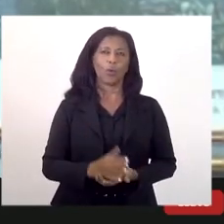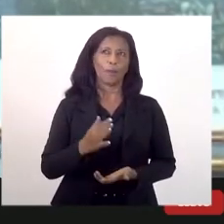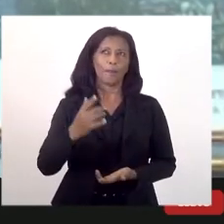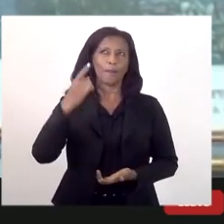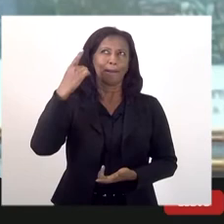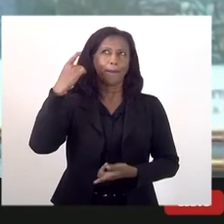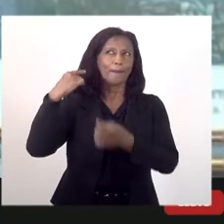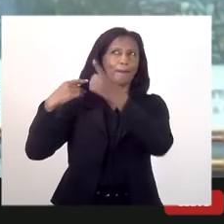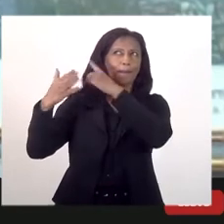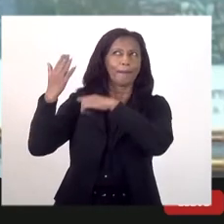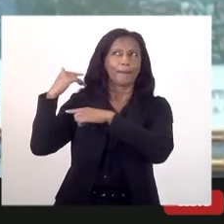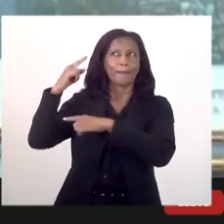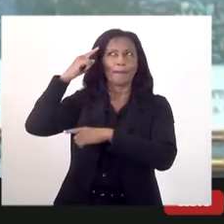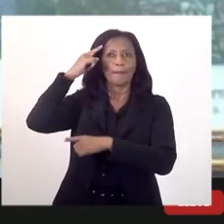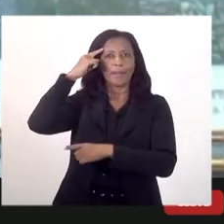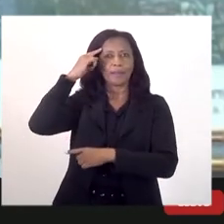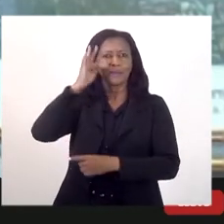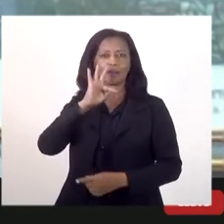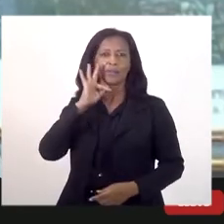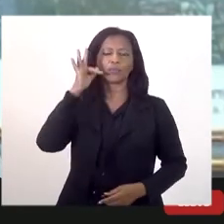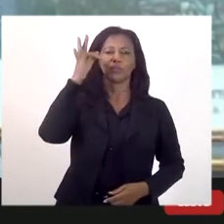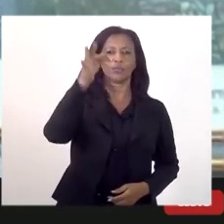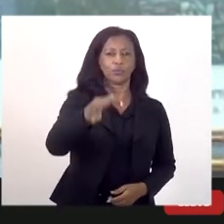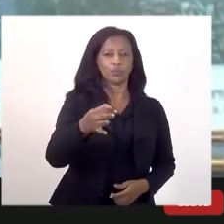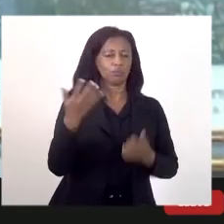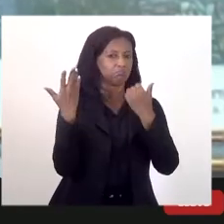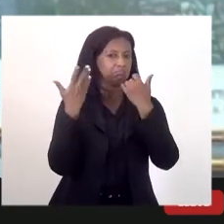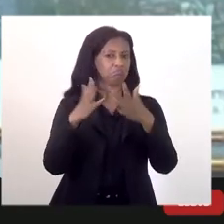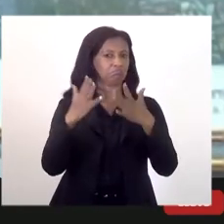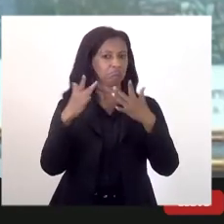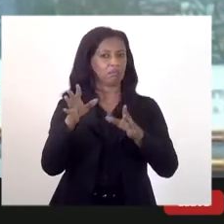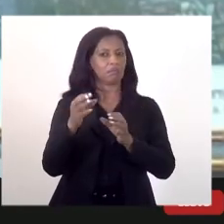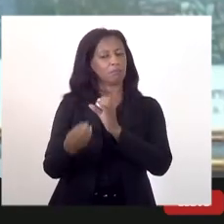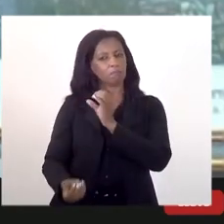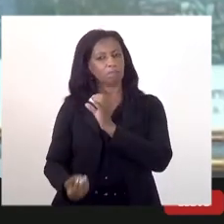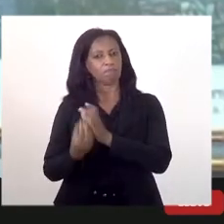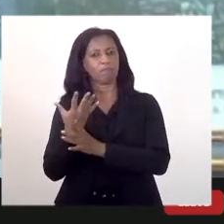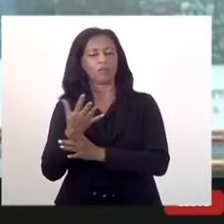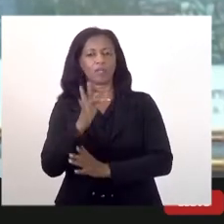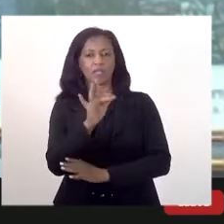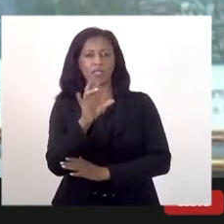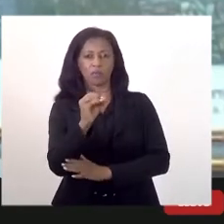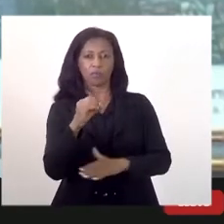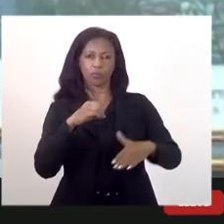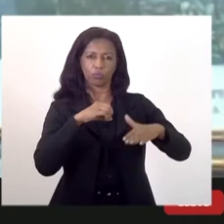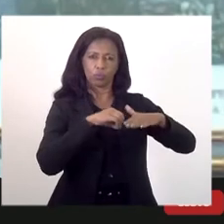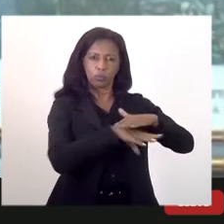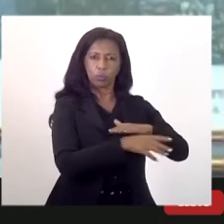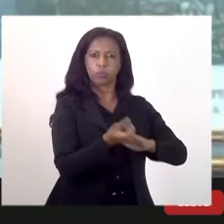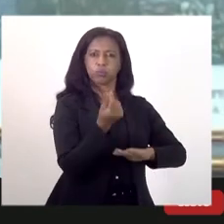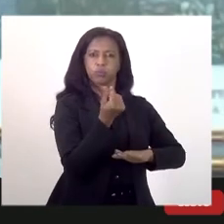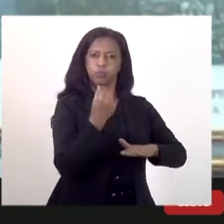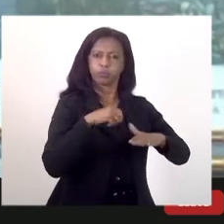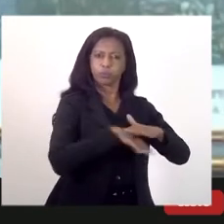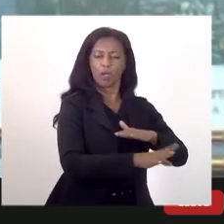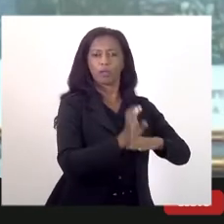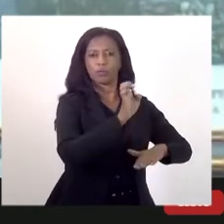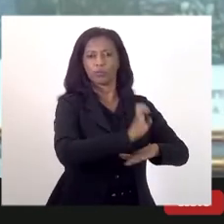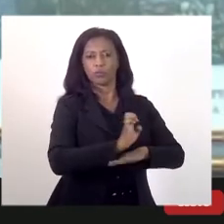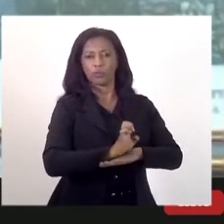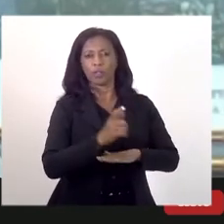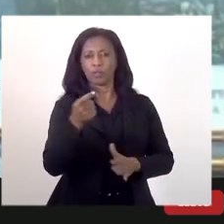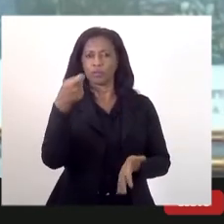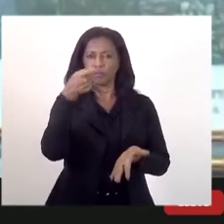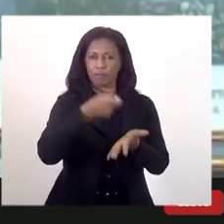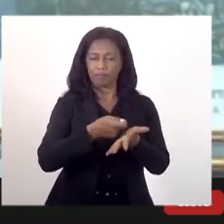no futuro. Então, parabéns por essa atitude, parabéns pela criação desse fundo soberano, trazer essa discussão, isso vai garantir